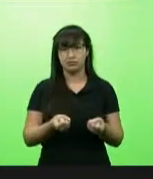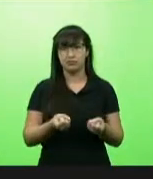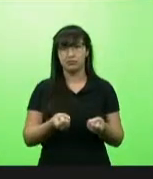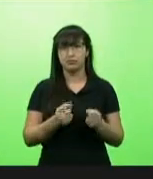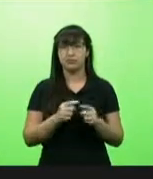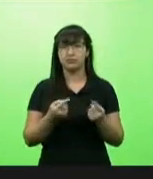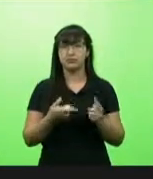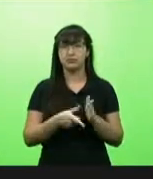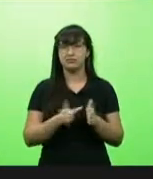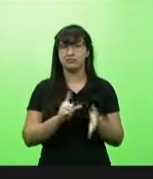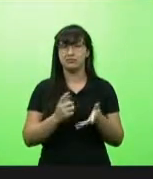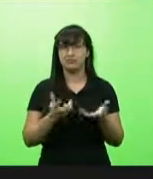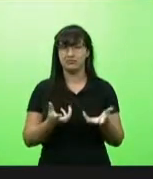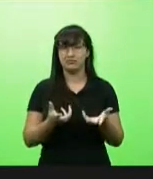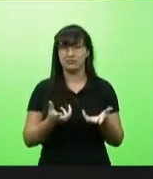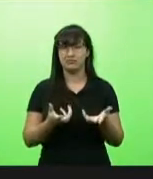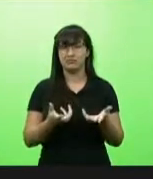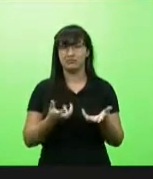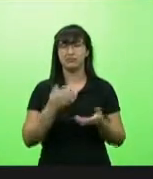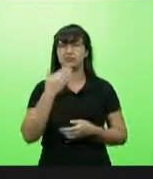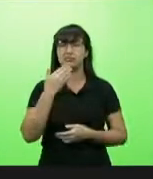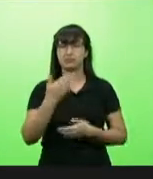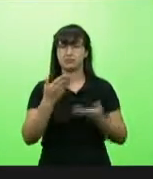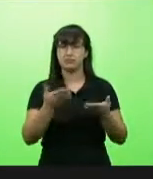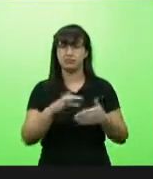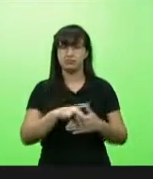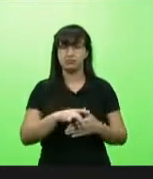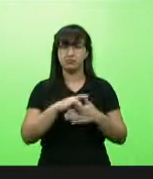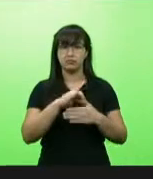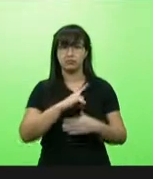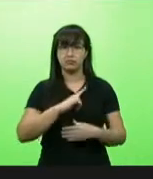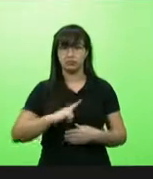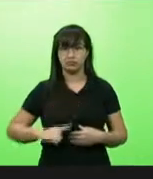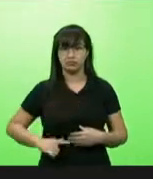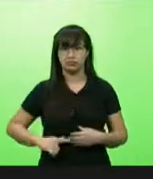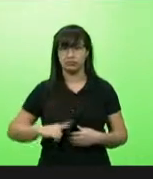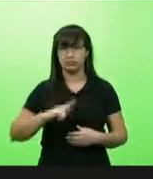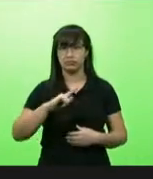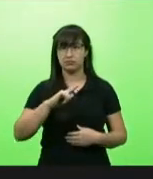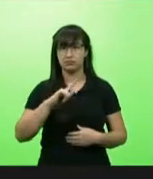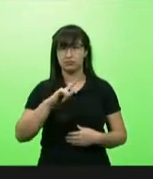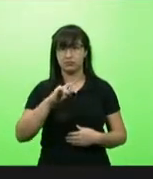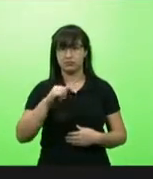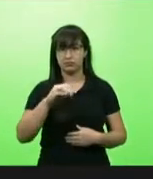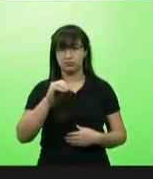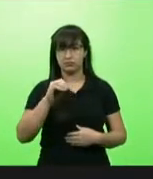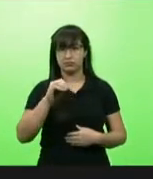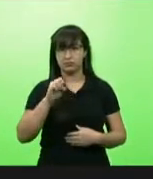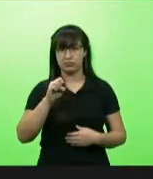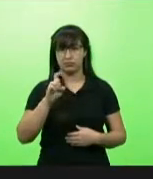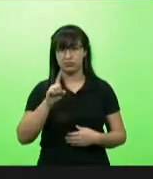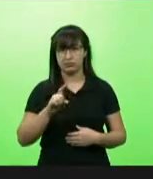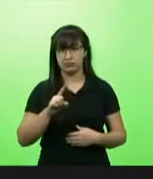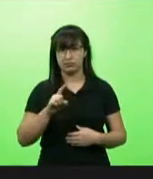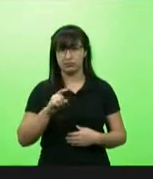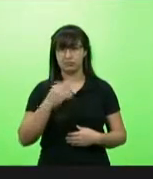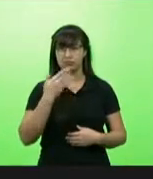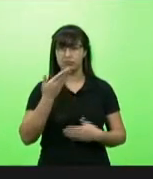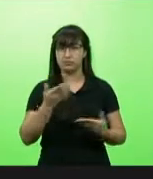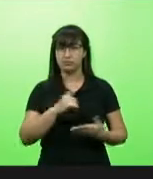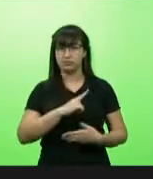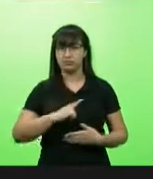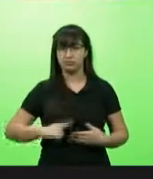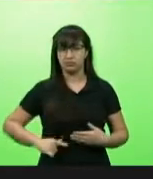aqui também, de atimão, já solicitar ao líder do governo, deputado José Milton, que leve um pedido ao governador que